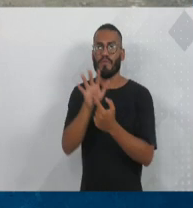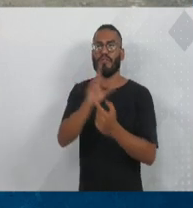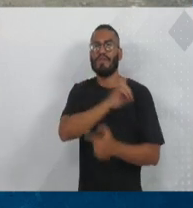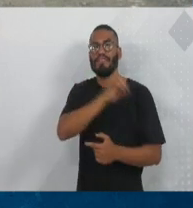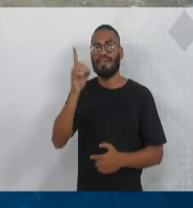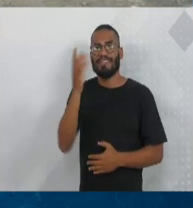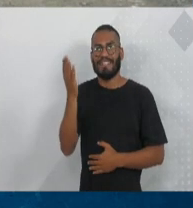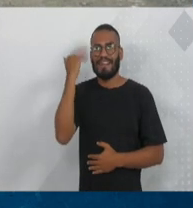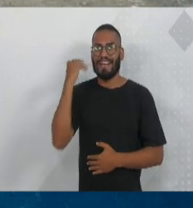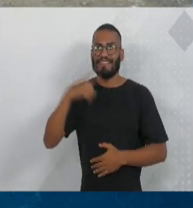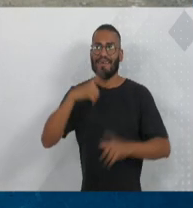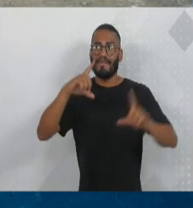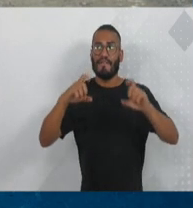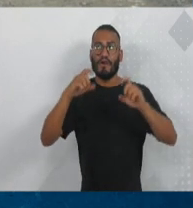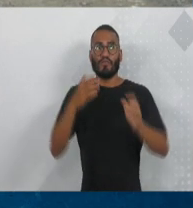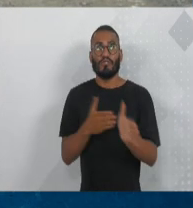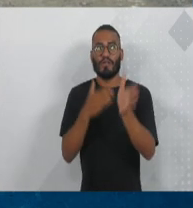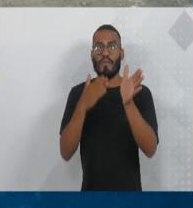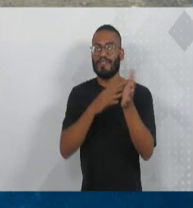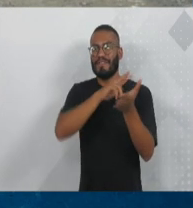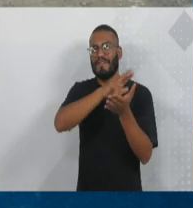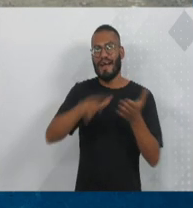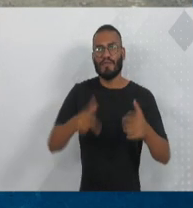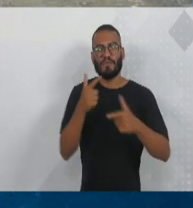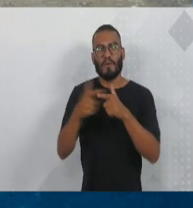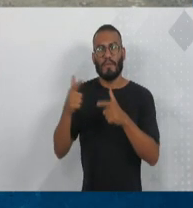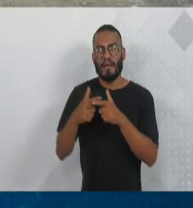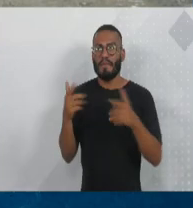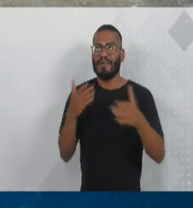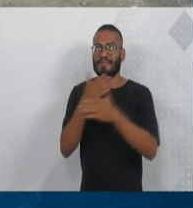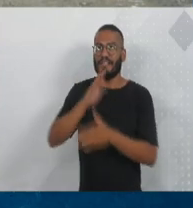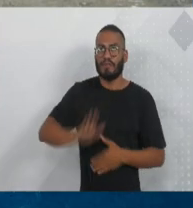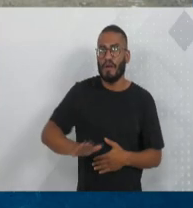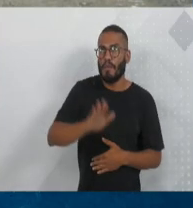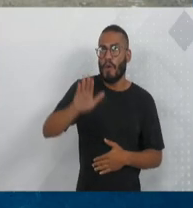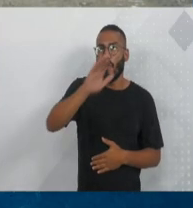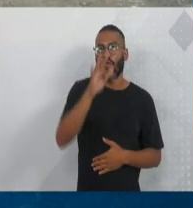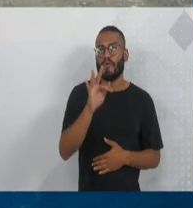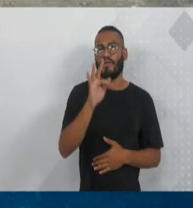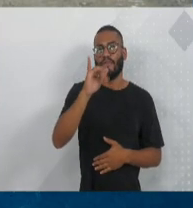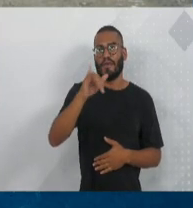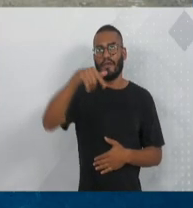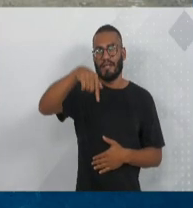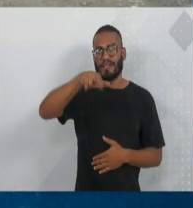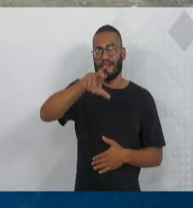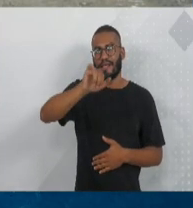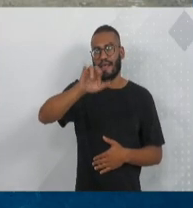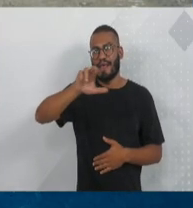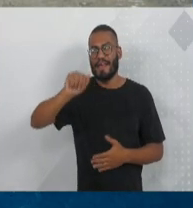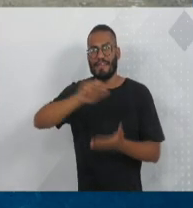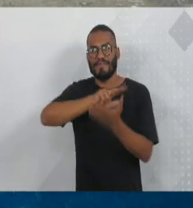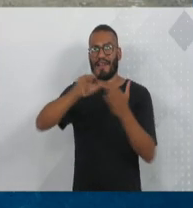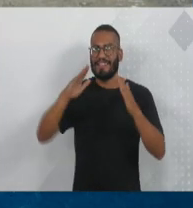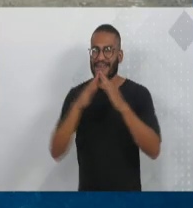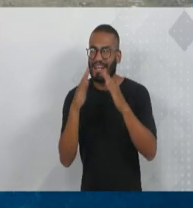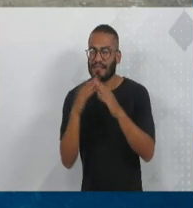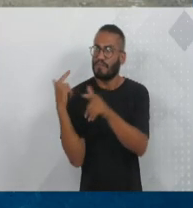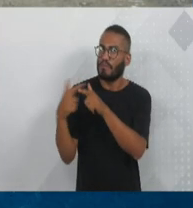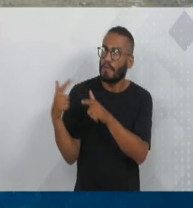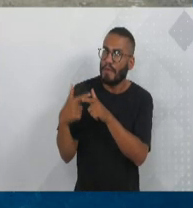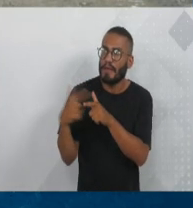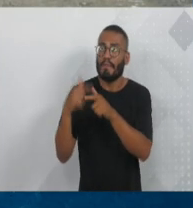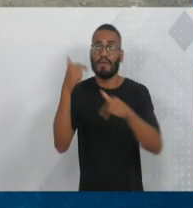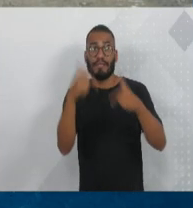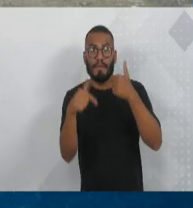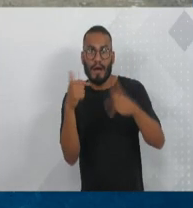atrás aqui, tem as fotos na sequência, muitos estragos ocorreram ali no acesso ao Morro da Figueira, em toda essa região ali, várias casas atingidas, foi feito um